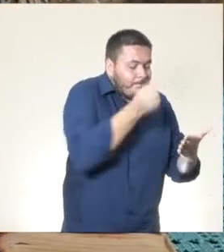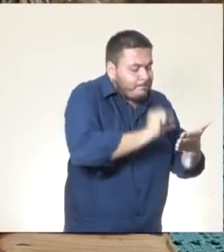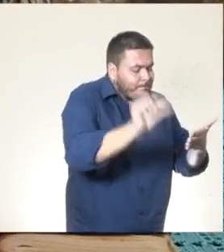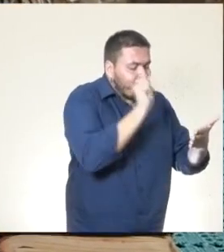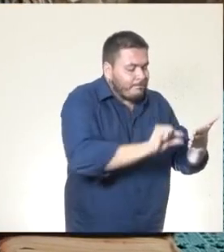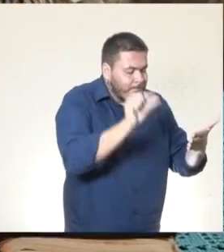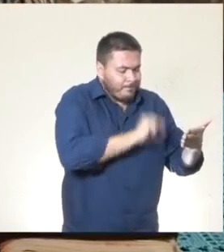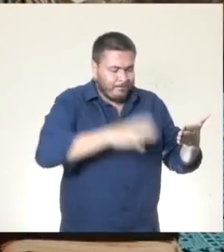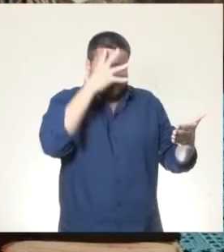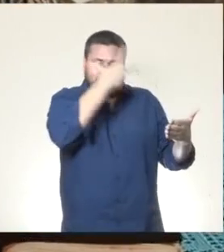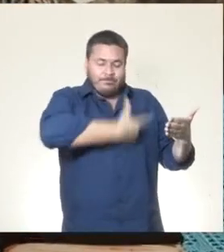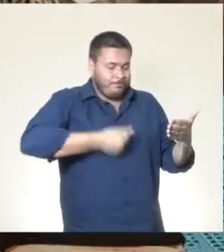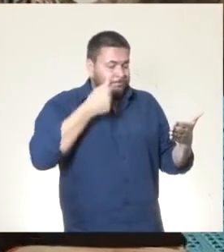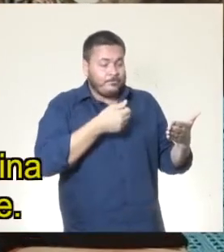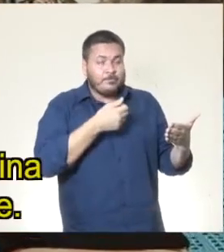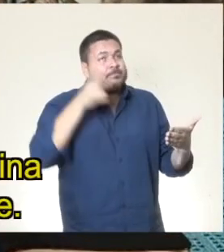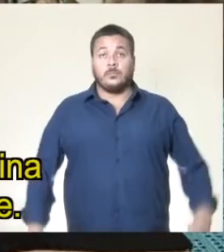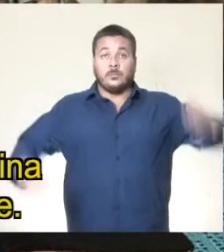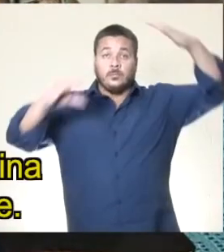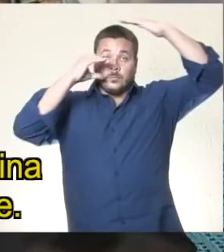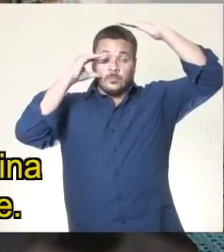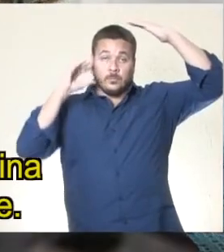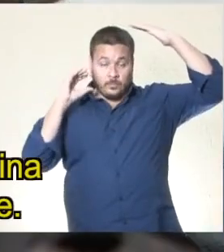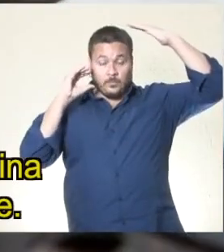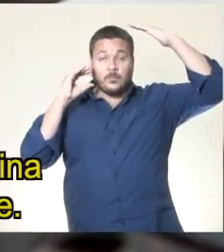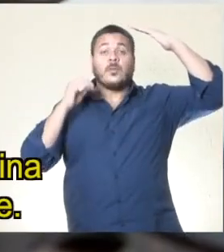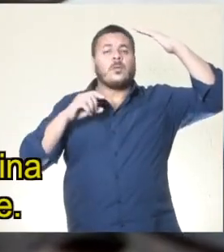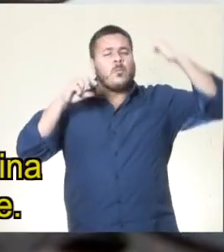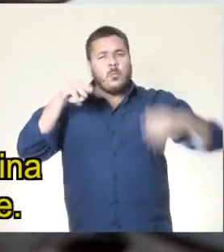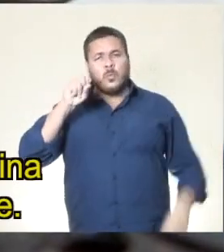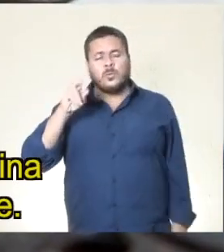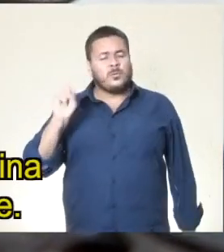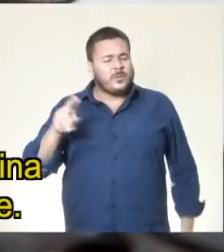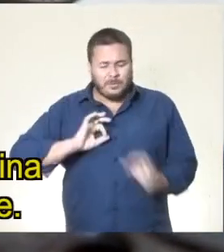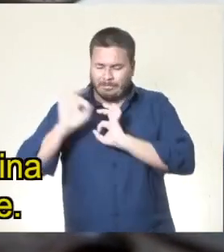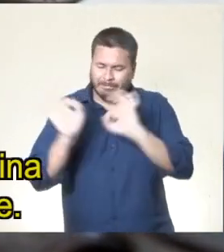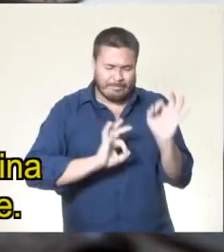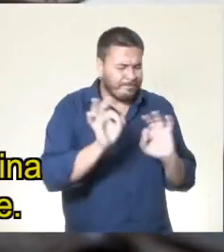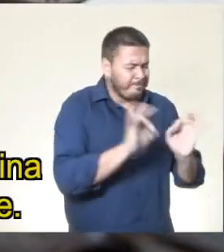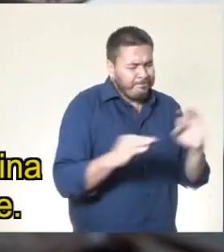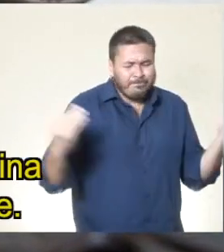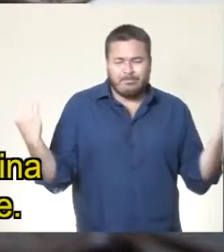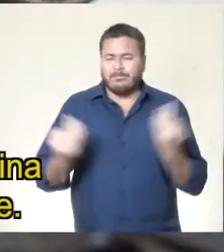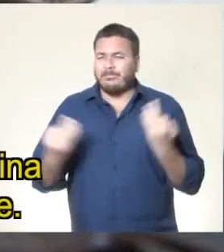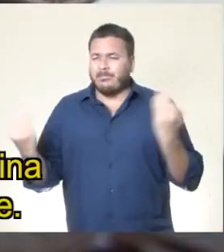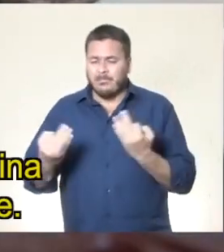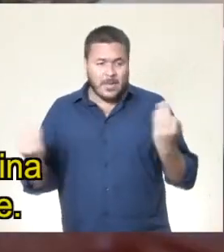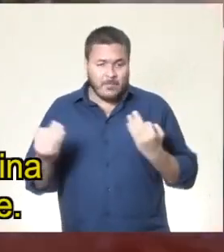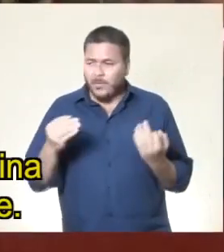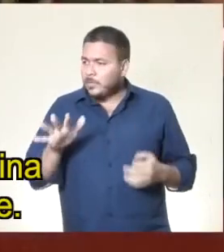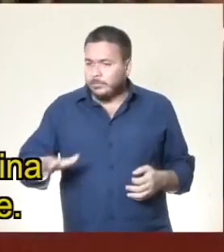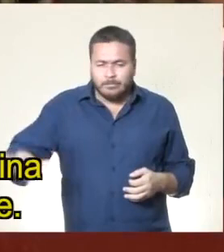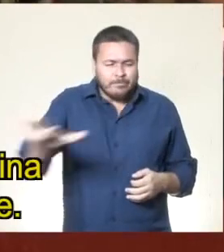versos, em poemas inesquecíveis. O Museu Casa de Cora Coralina é muito bem montado. Ele nos